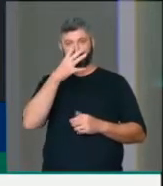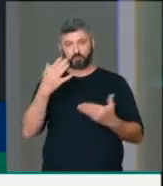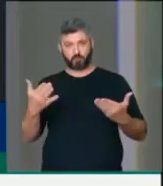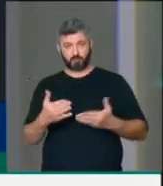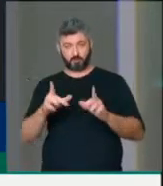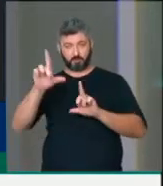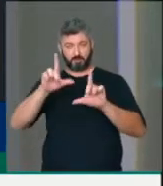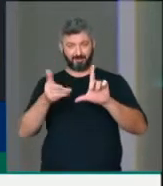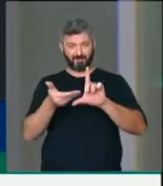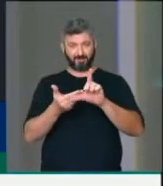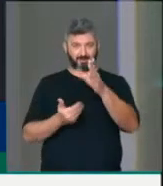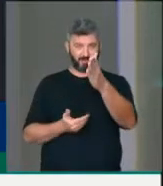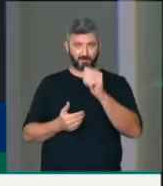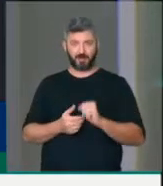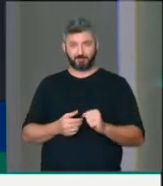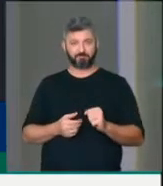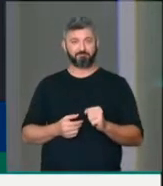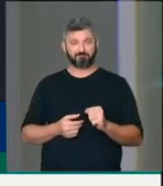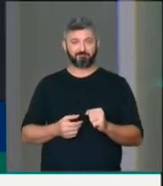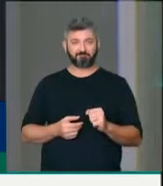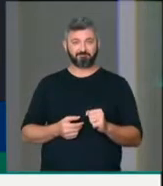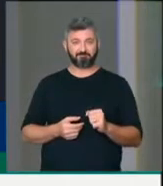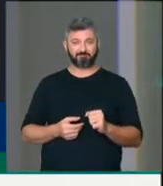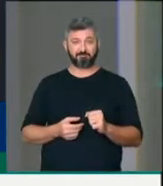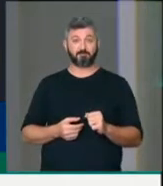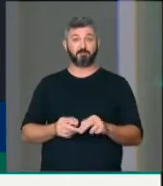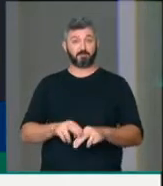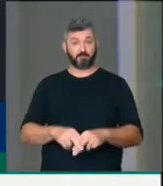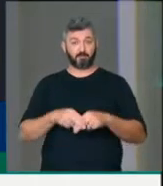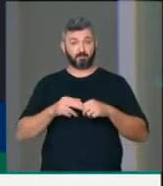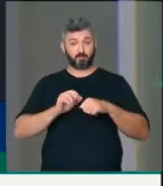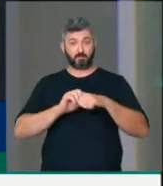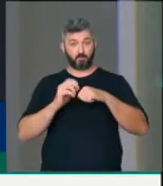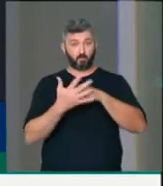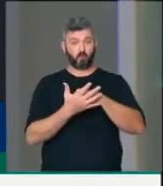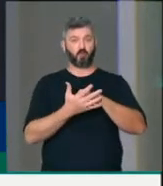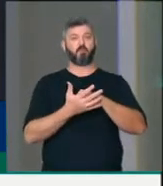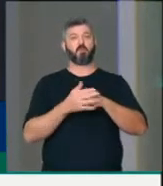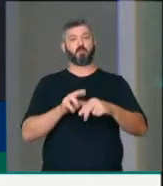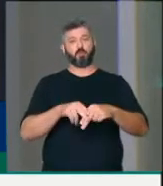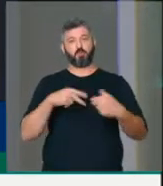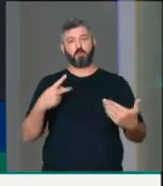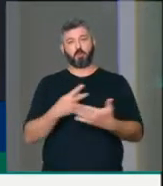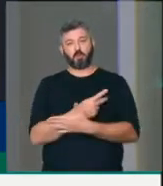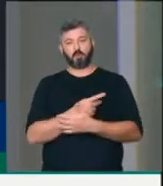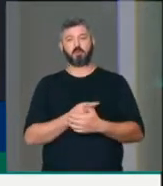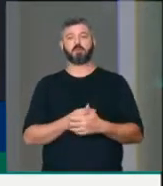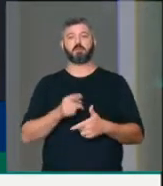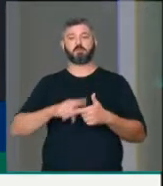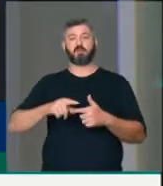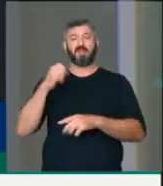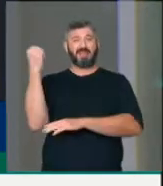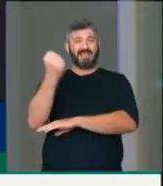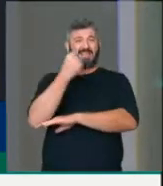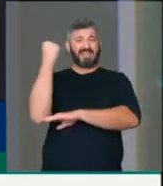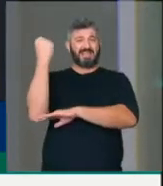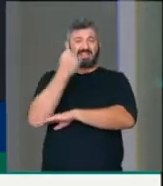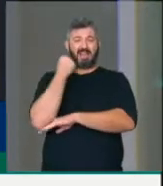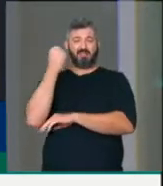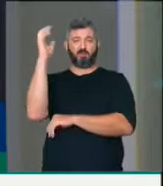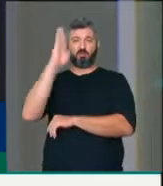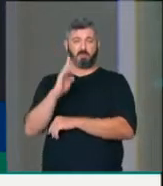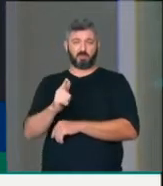na TV Câmara. Diante dessa pandemia, dessa situação tão grave que o Brasil